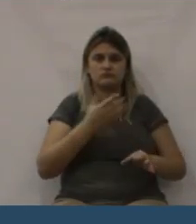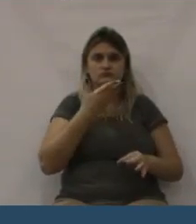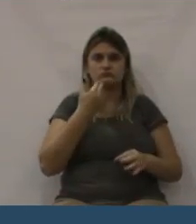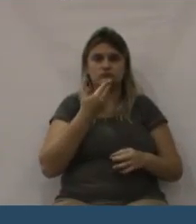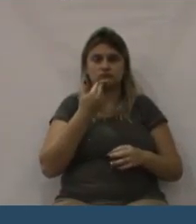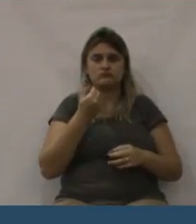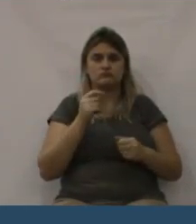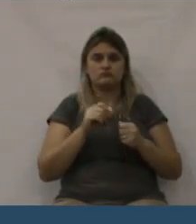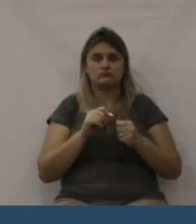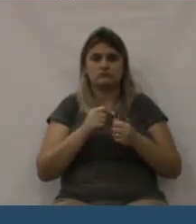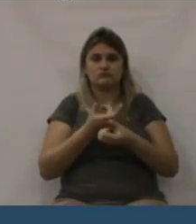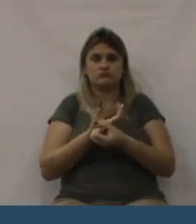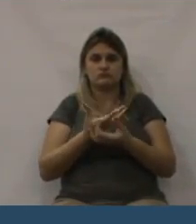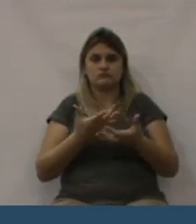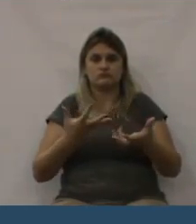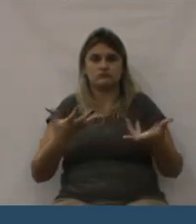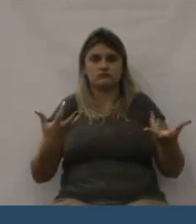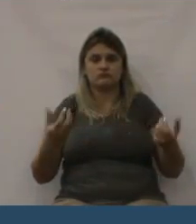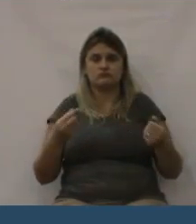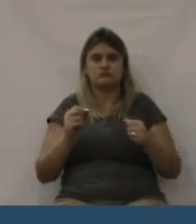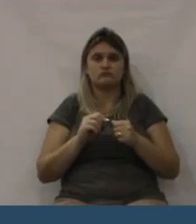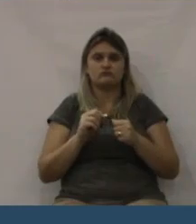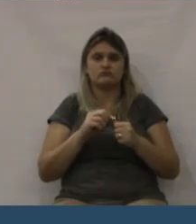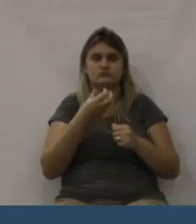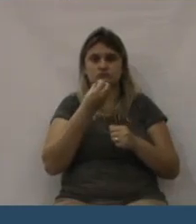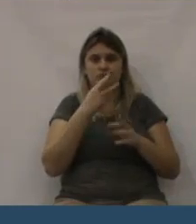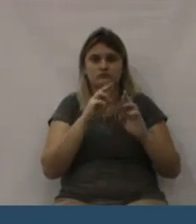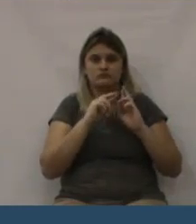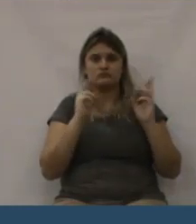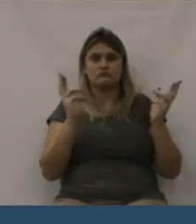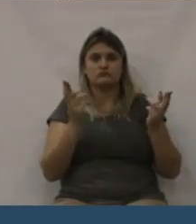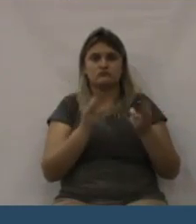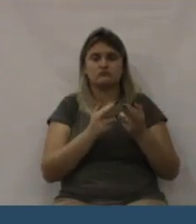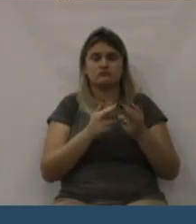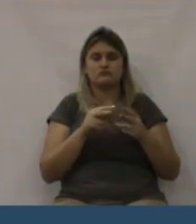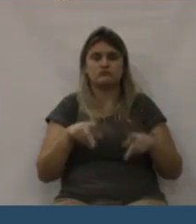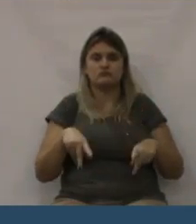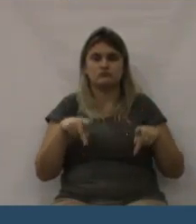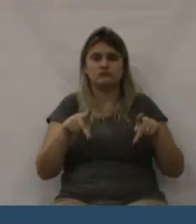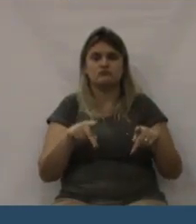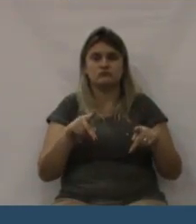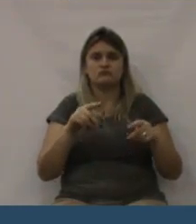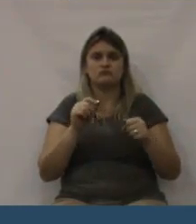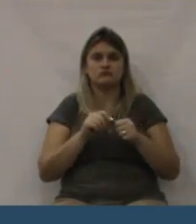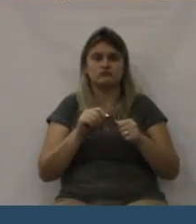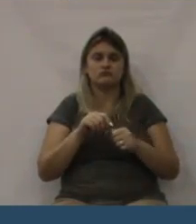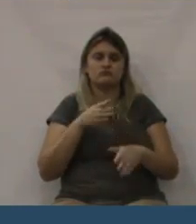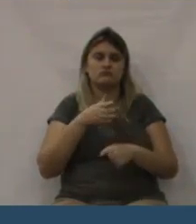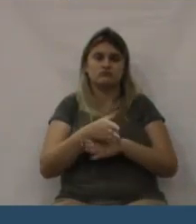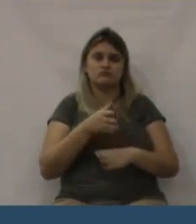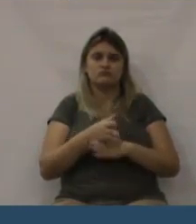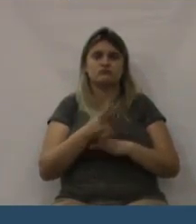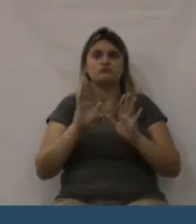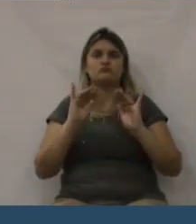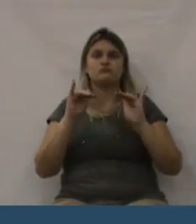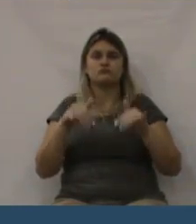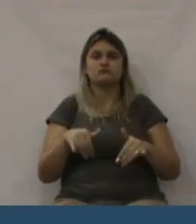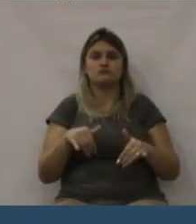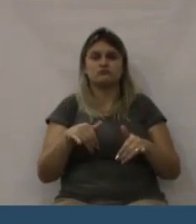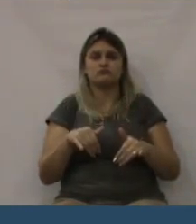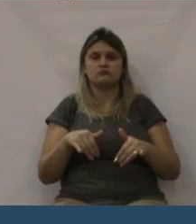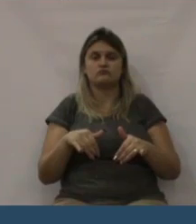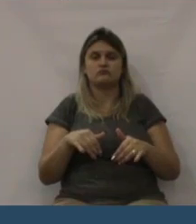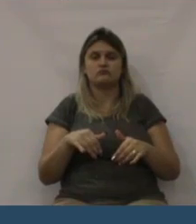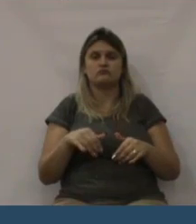vereadores no São Bernardo, na igreja, na semana passada, onde foi discutido a respeito da